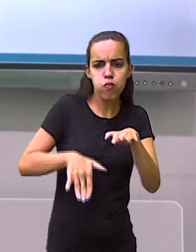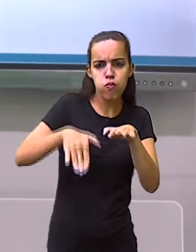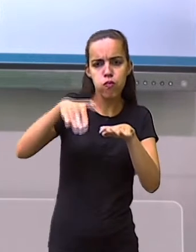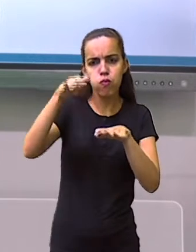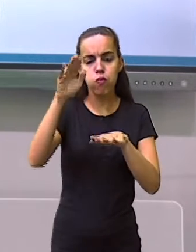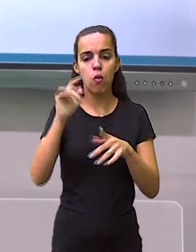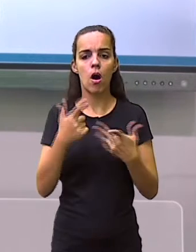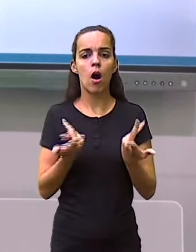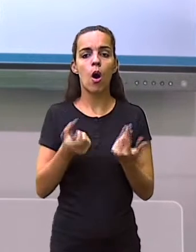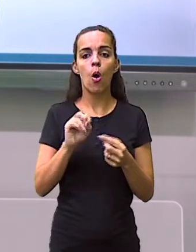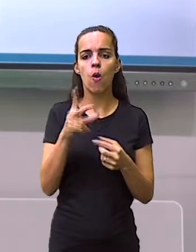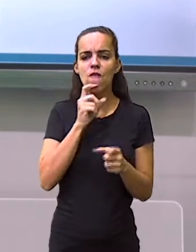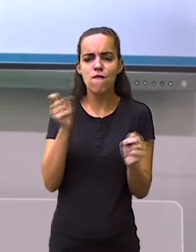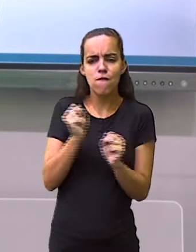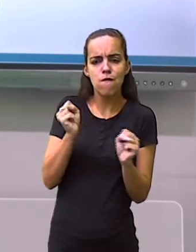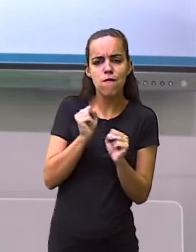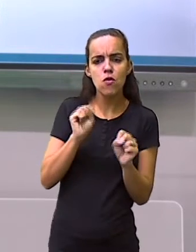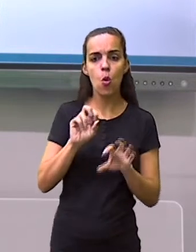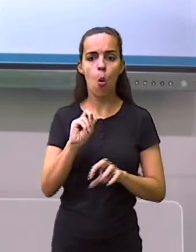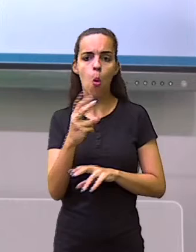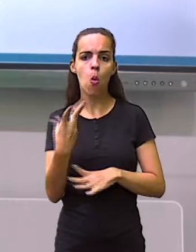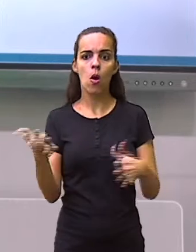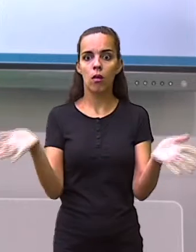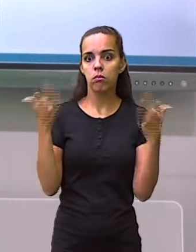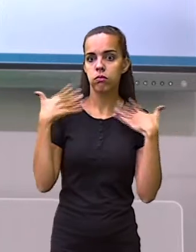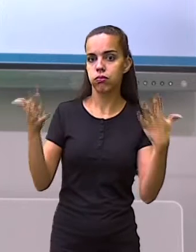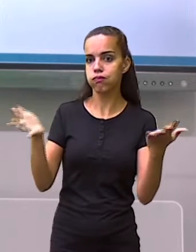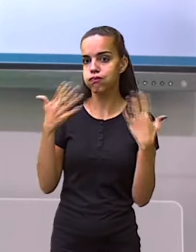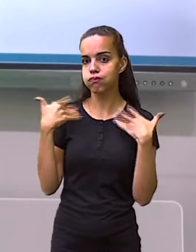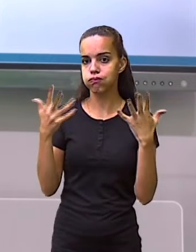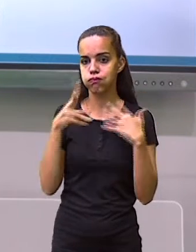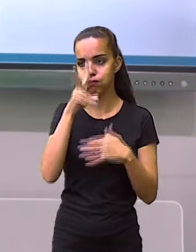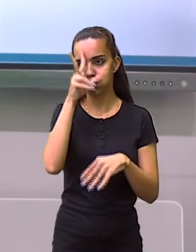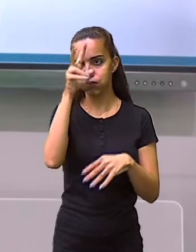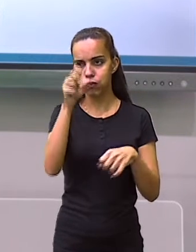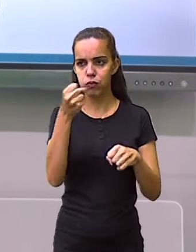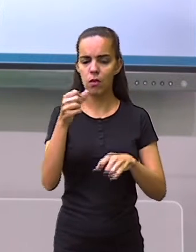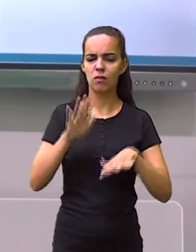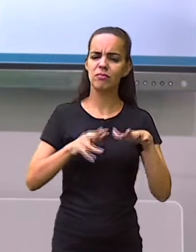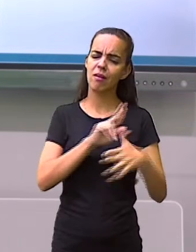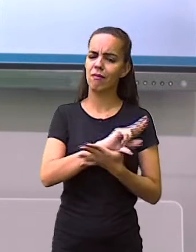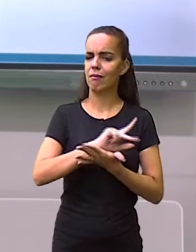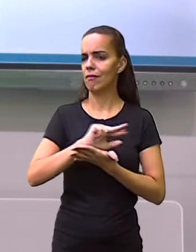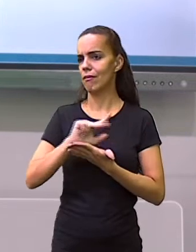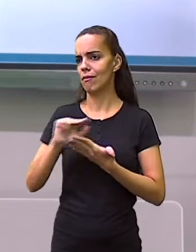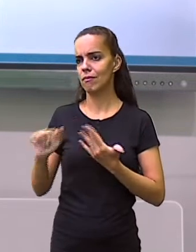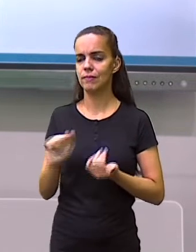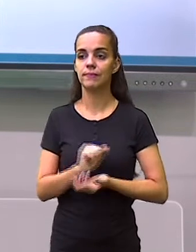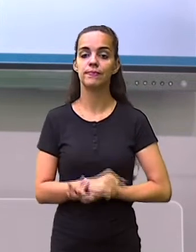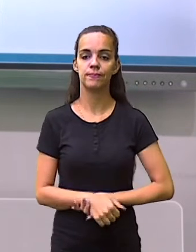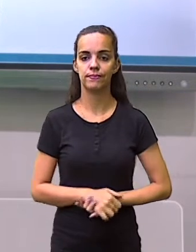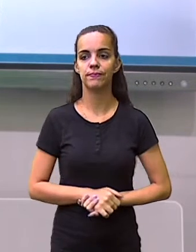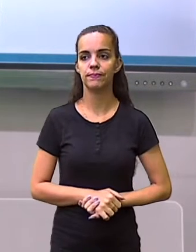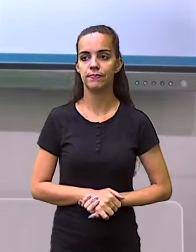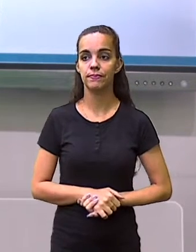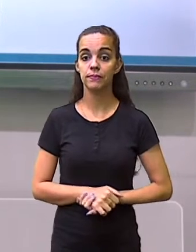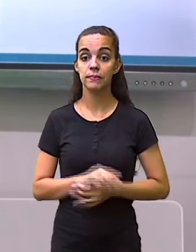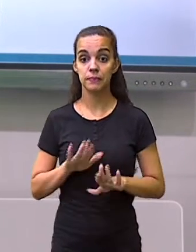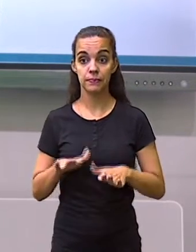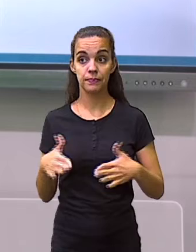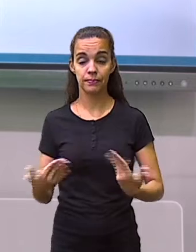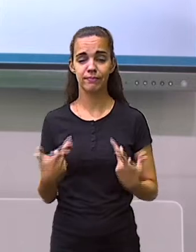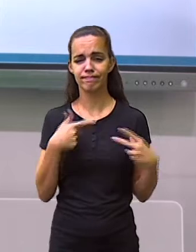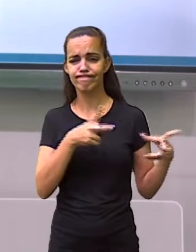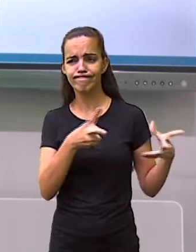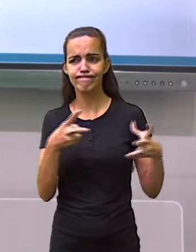frio intenso ou calor excessivo, entre outros motivos. Então, perceba